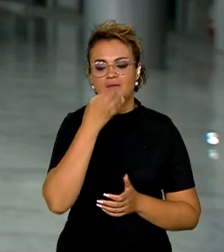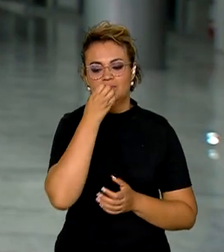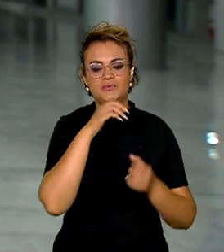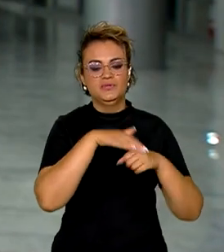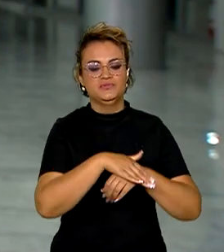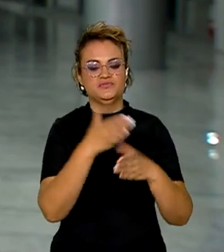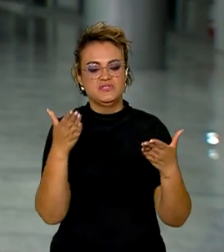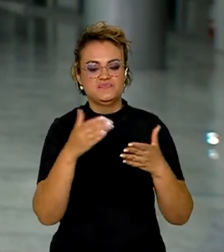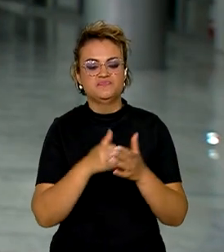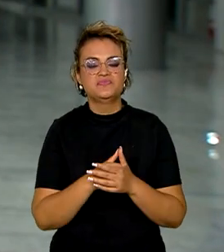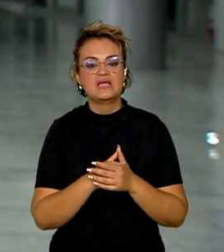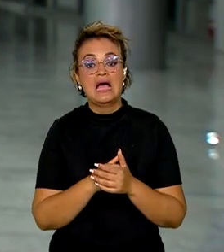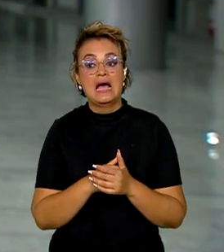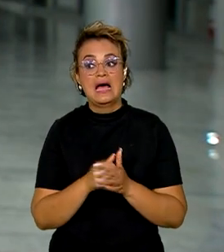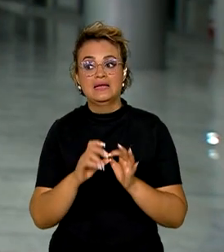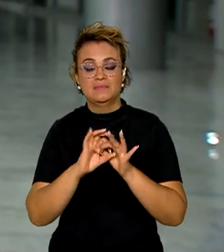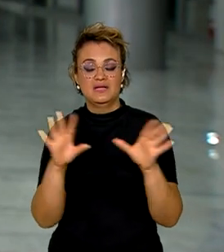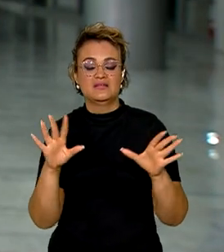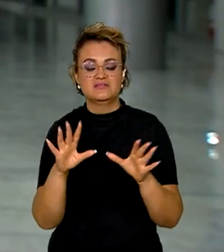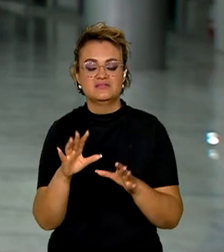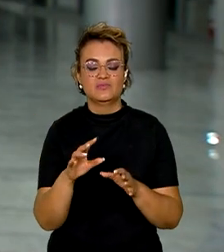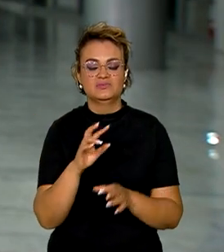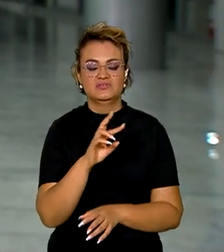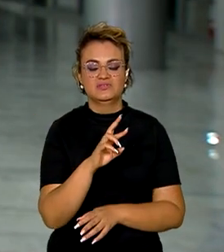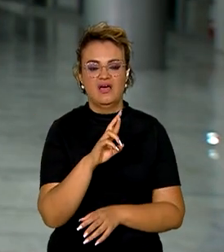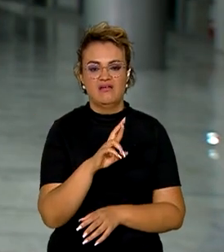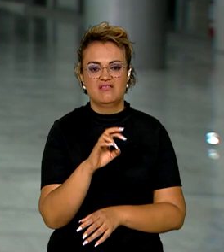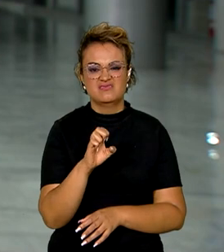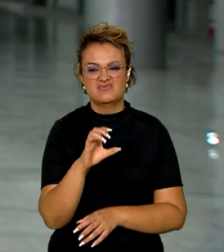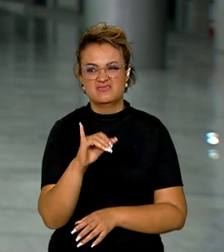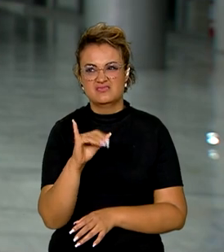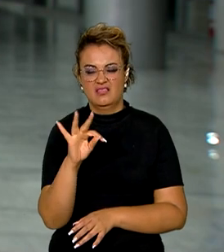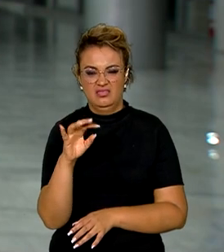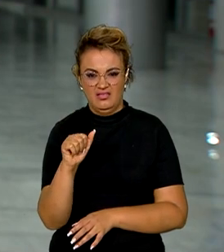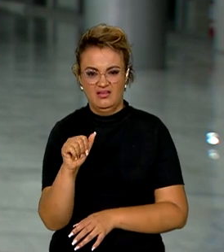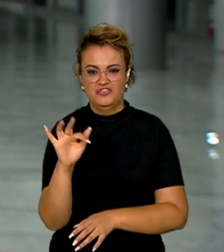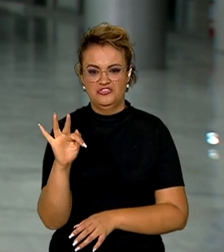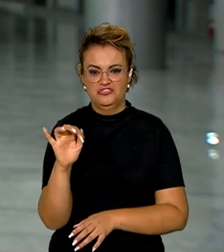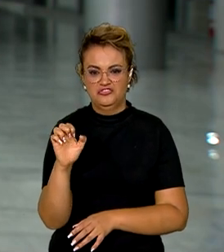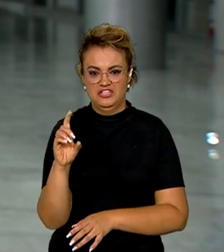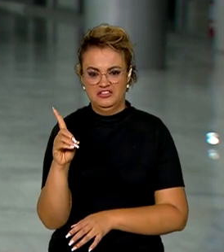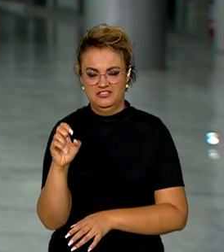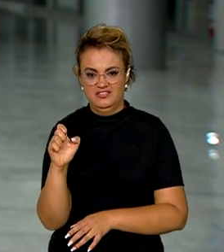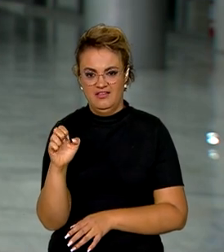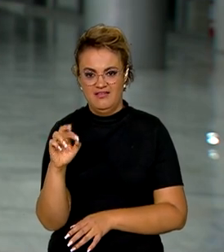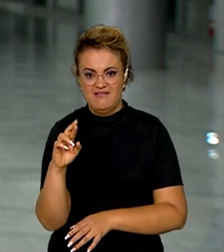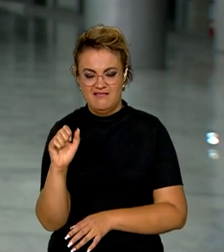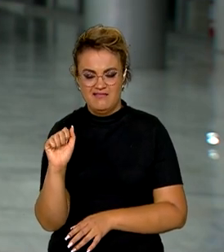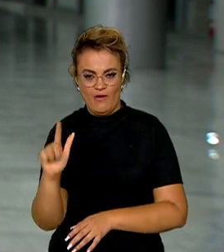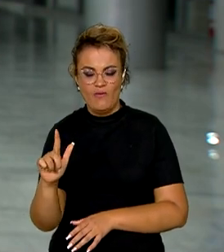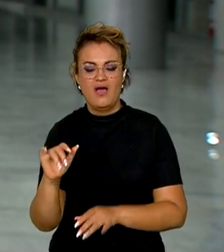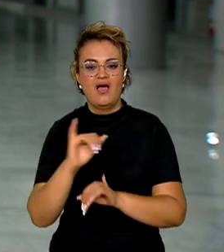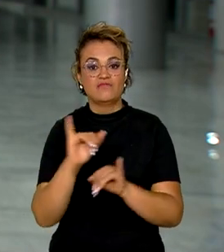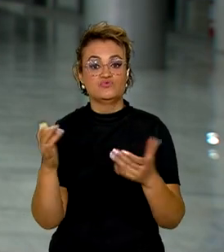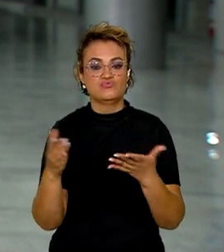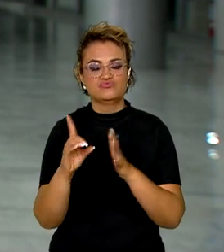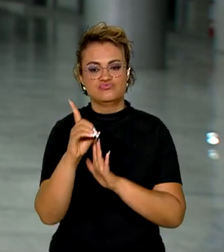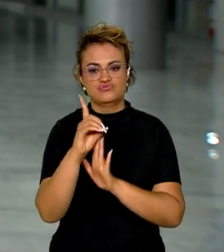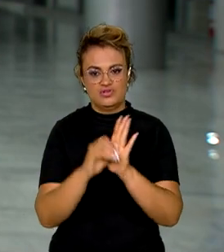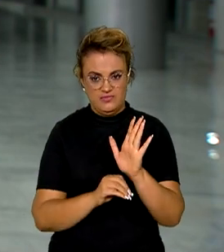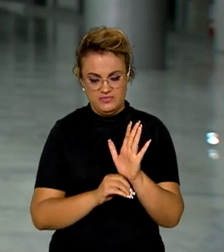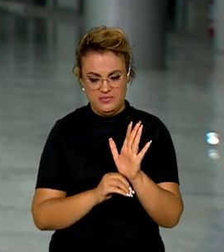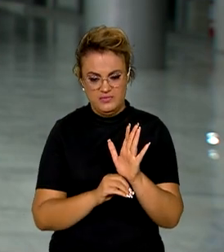novamente. A autorização da Receita Federal pra adesão dessas empresas estrangeiras foi publicada hoje no Diário Oficial da União